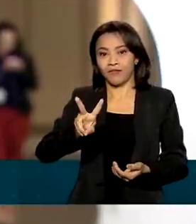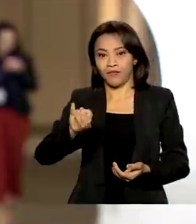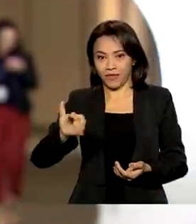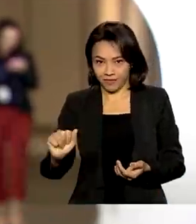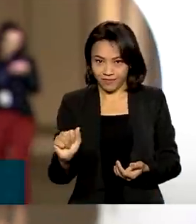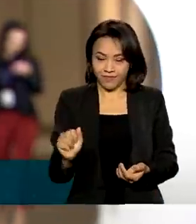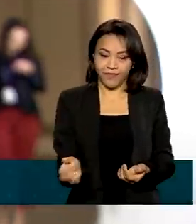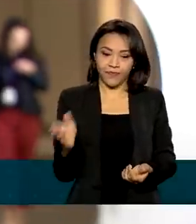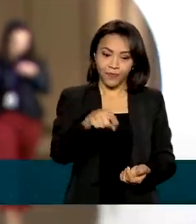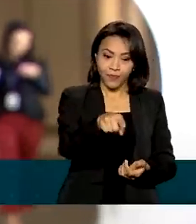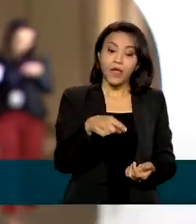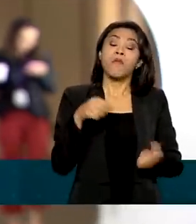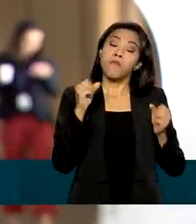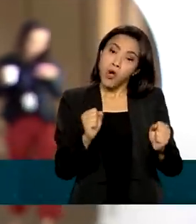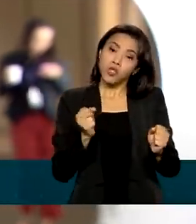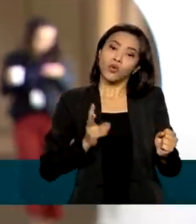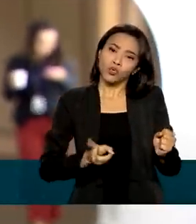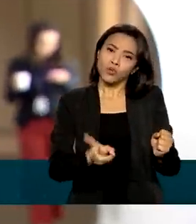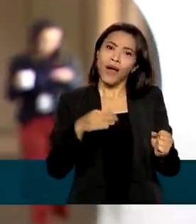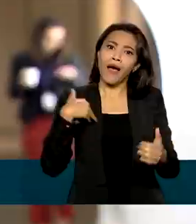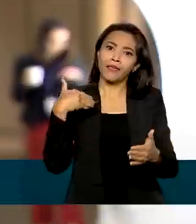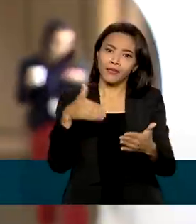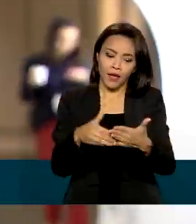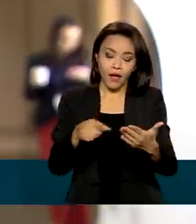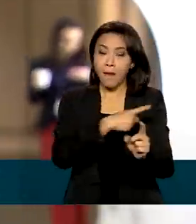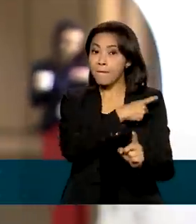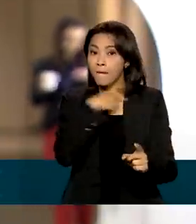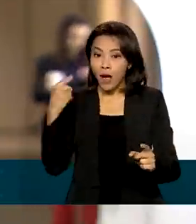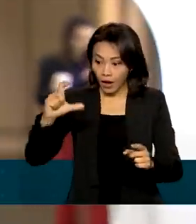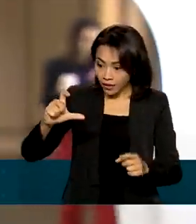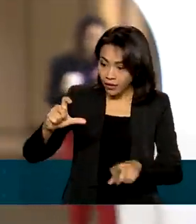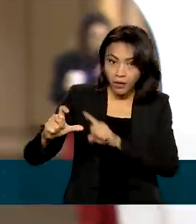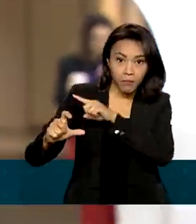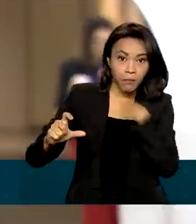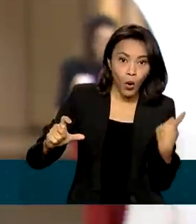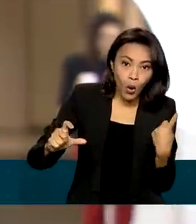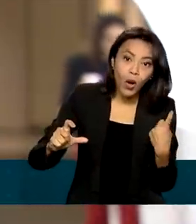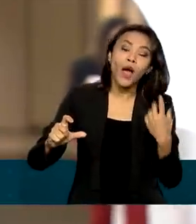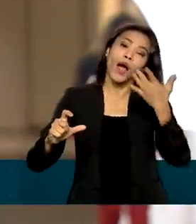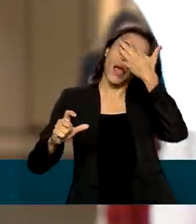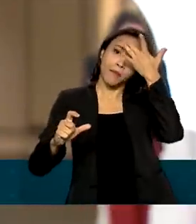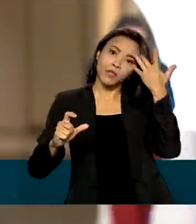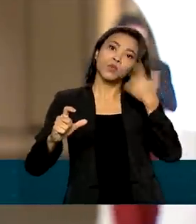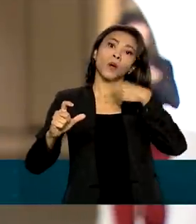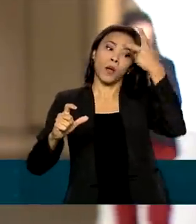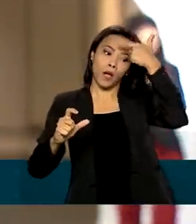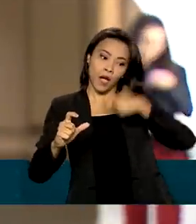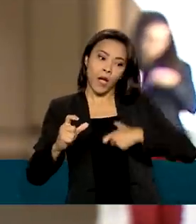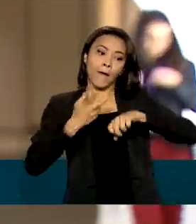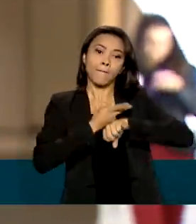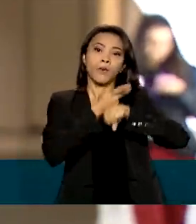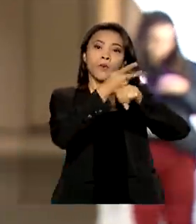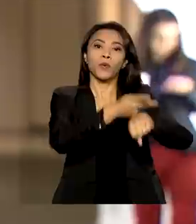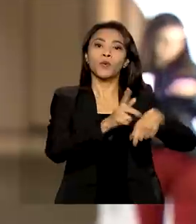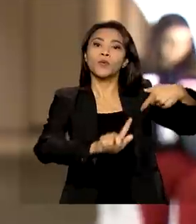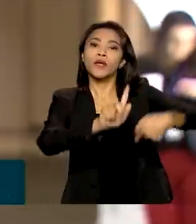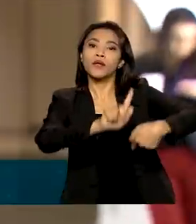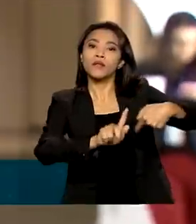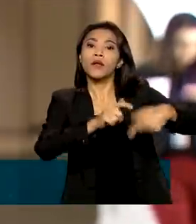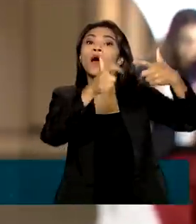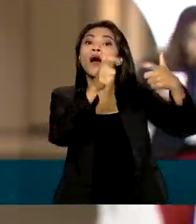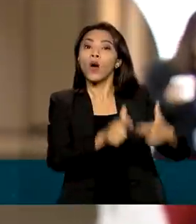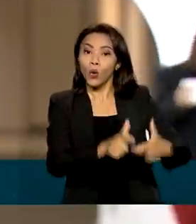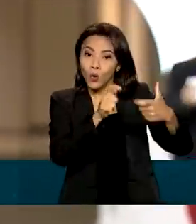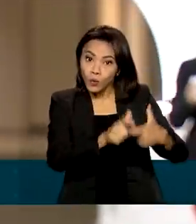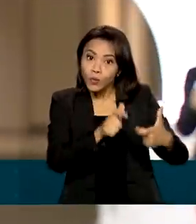valendo até que expire essa data. Quando tiver que renovar, o condutor procura o detran onde ele fez o